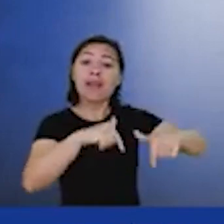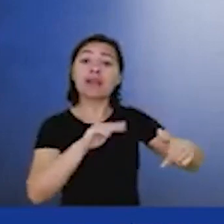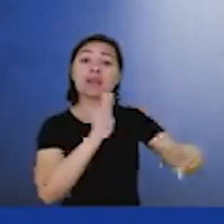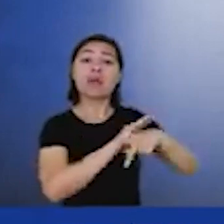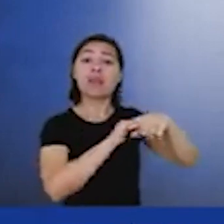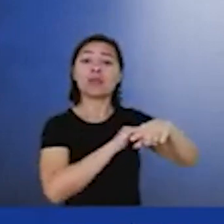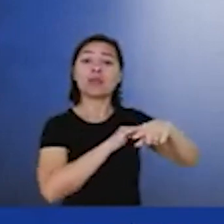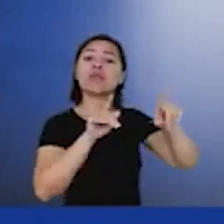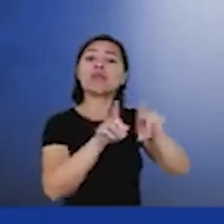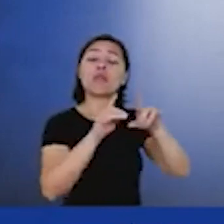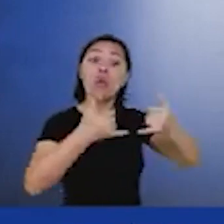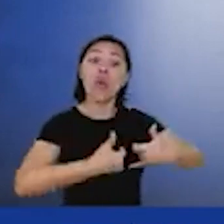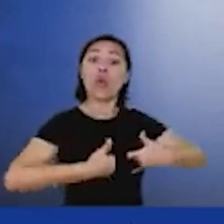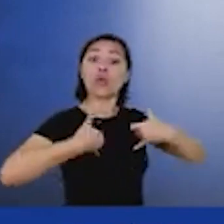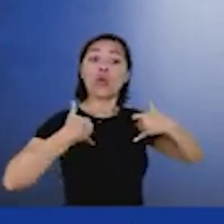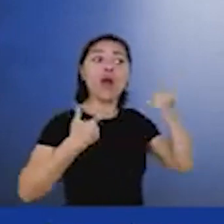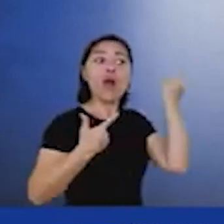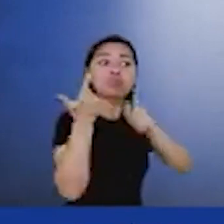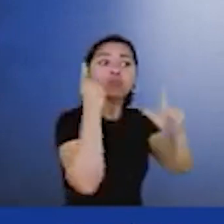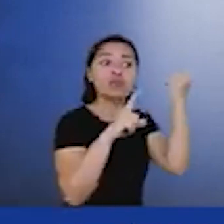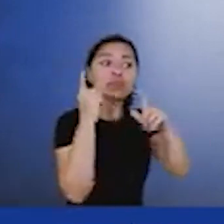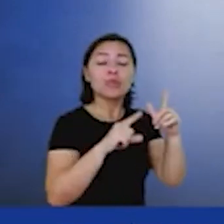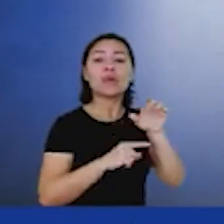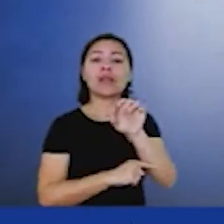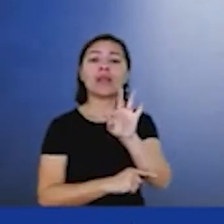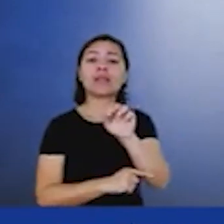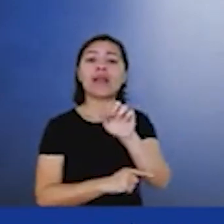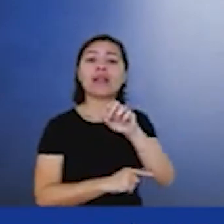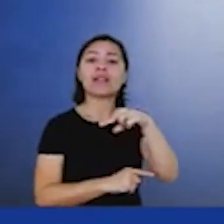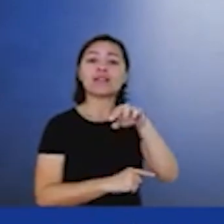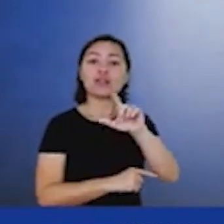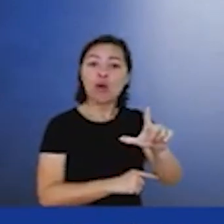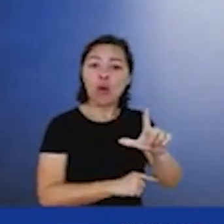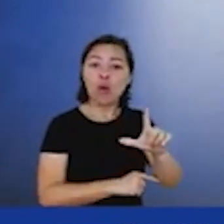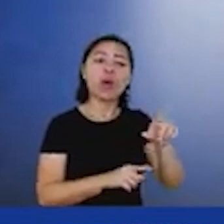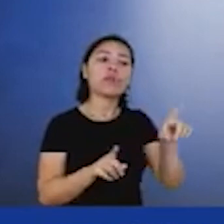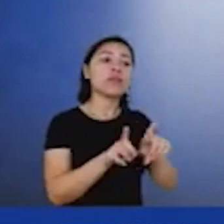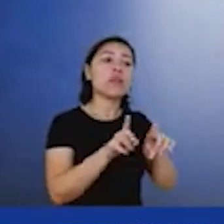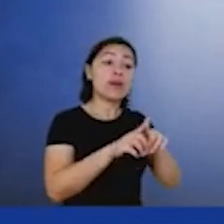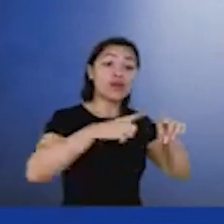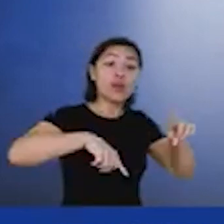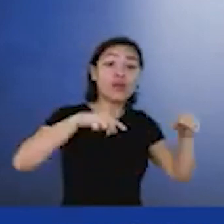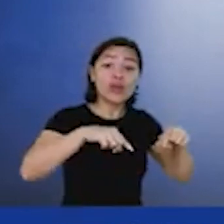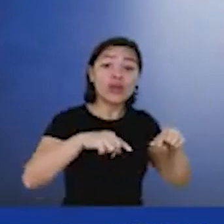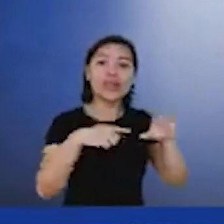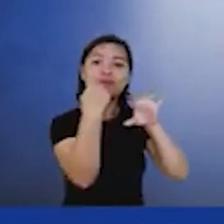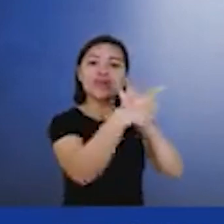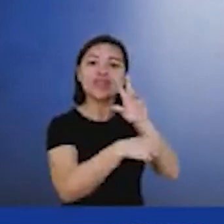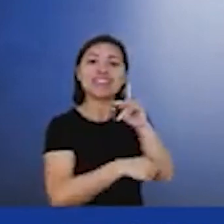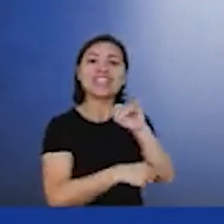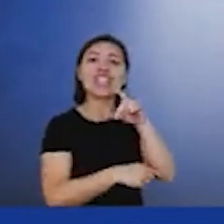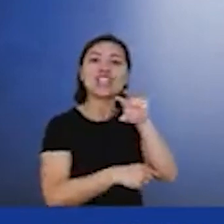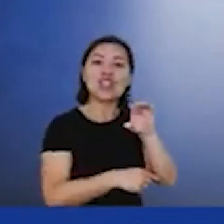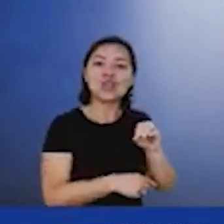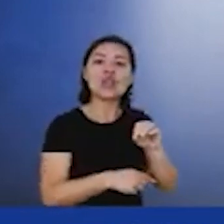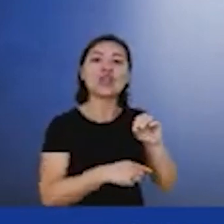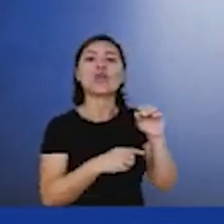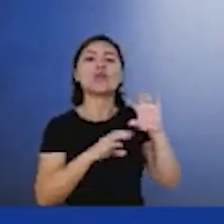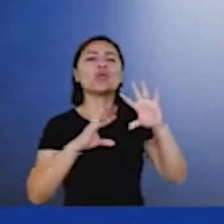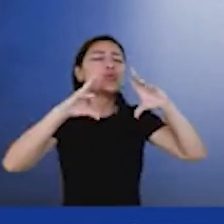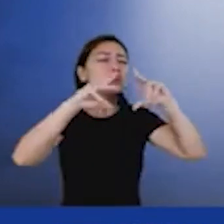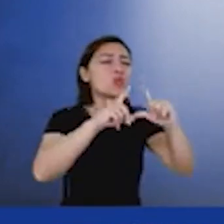nos orgulharmos do nosso etanol do nosso hidrogênio do nosso vento do nosso sol do nosso petróleo das nossas